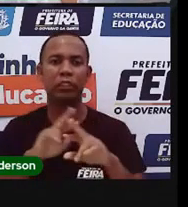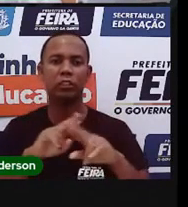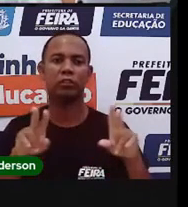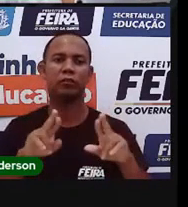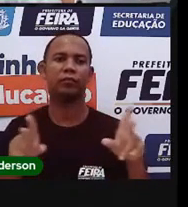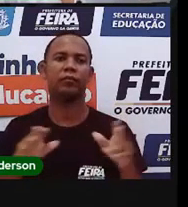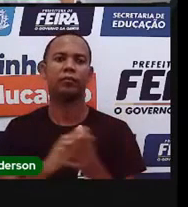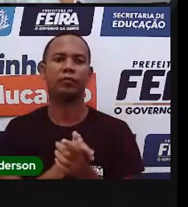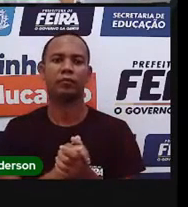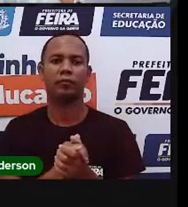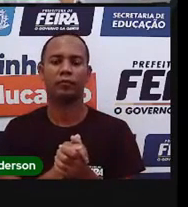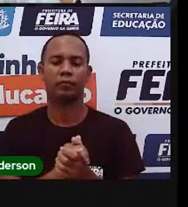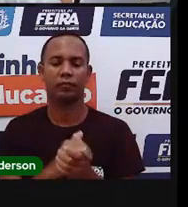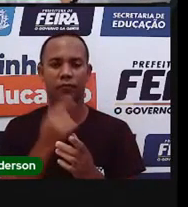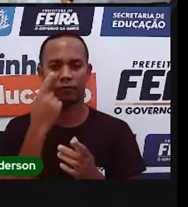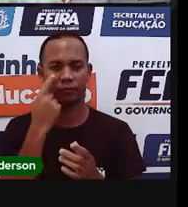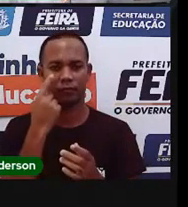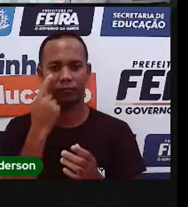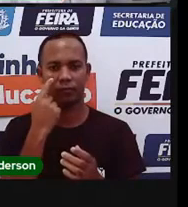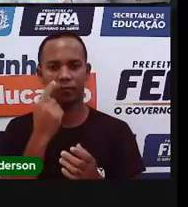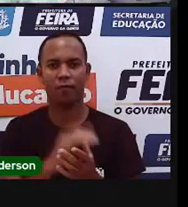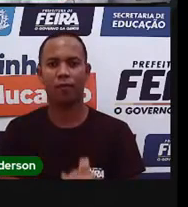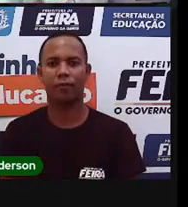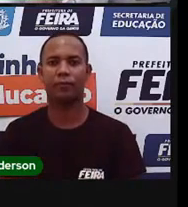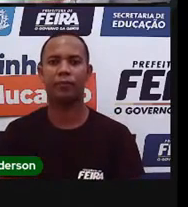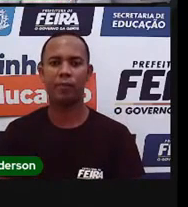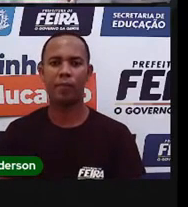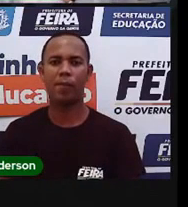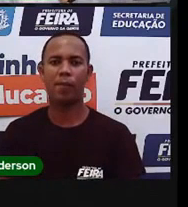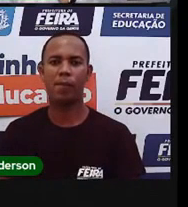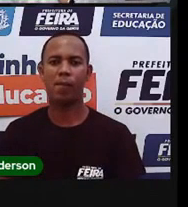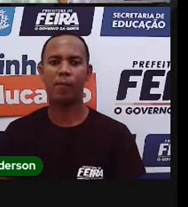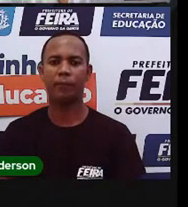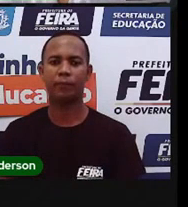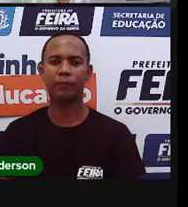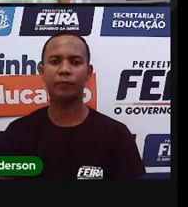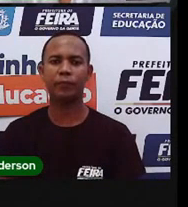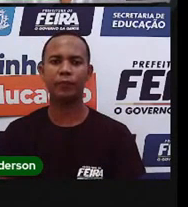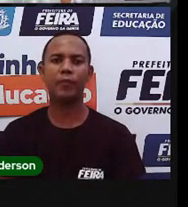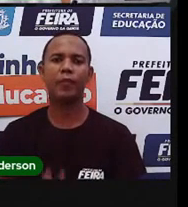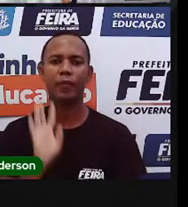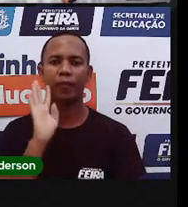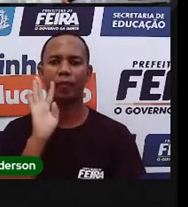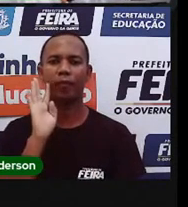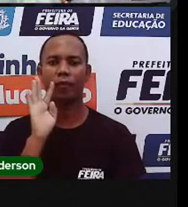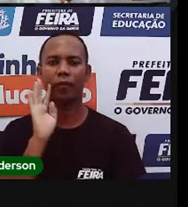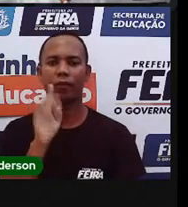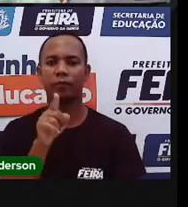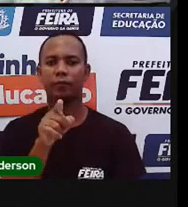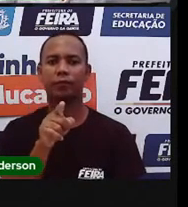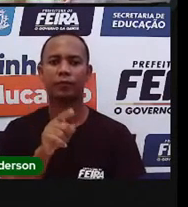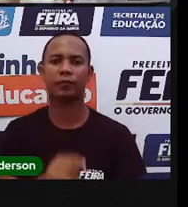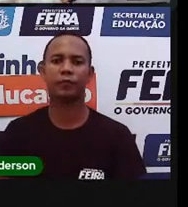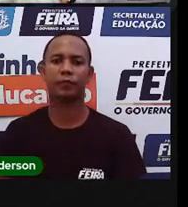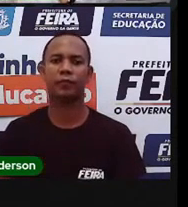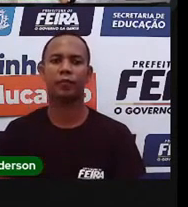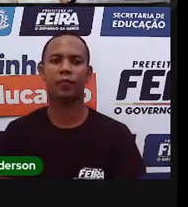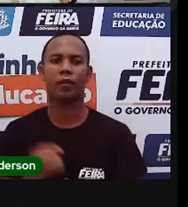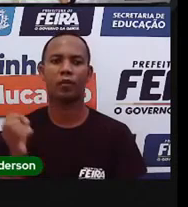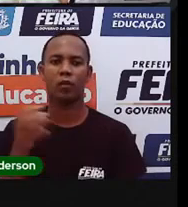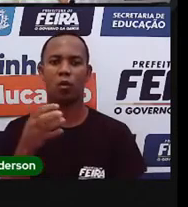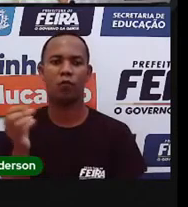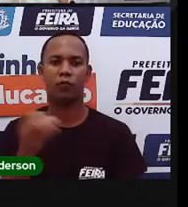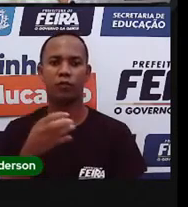lixo. Então, vamos lá. Bom, olha que legal, né? Esses novos